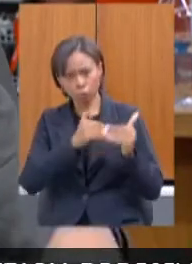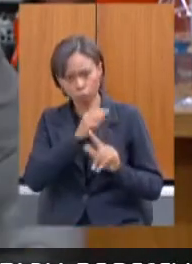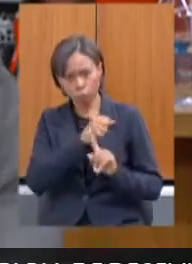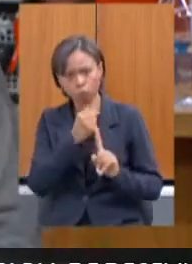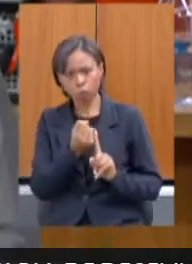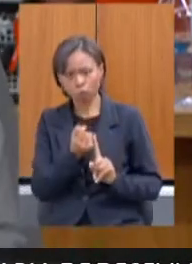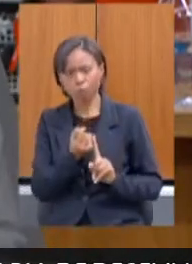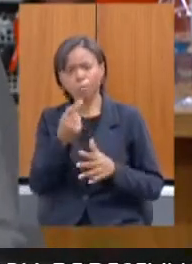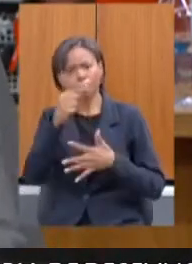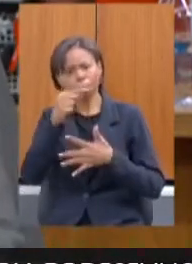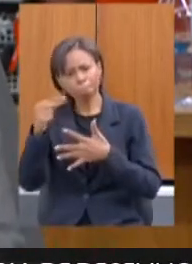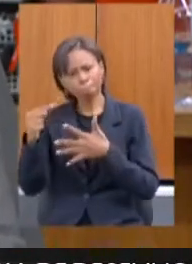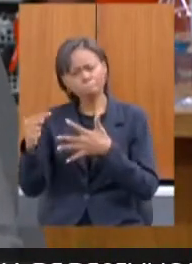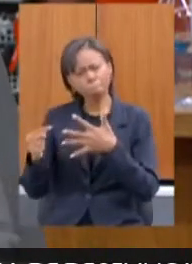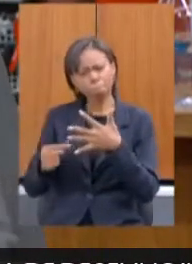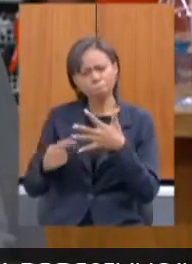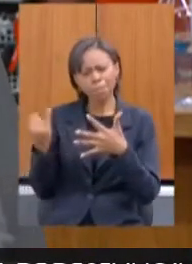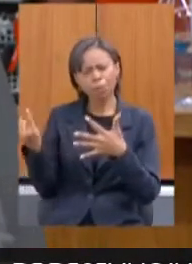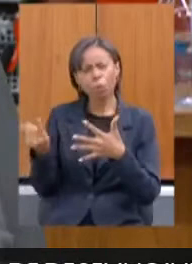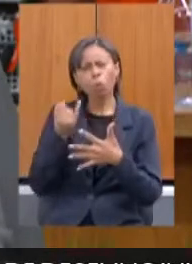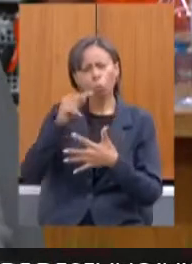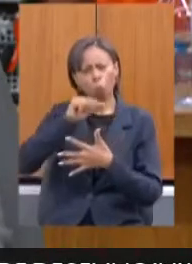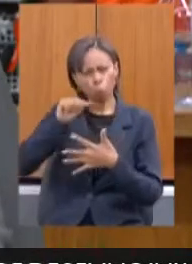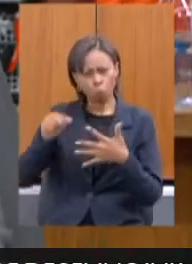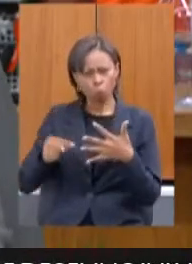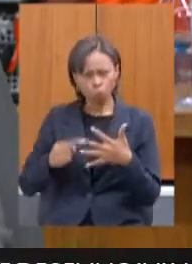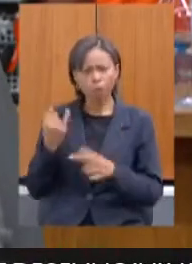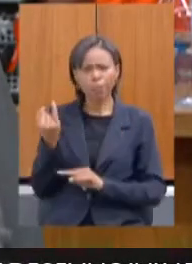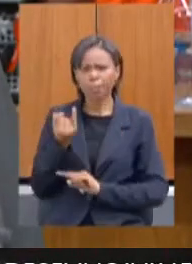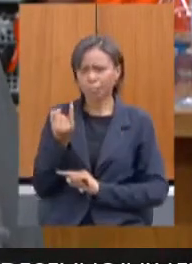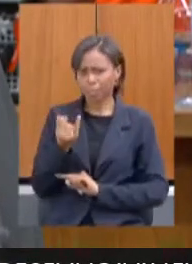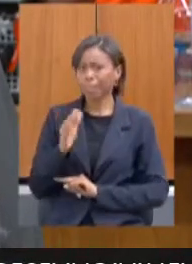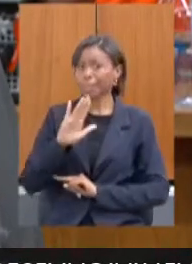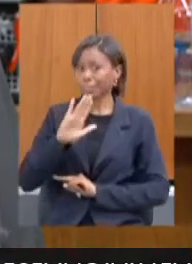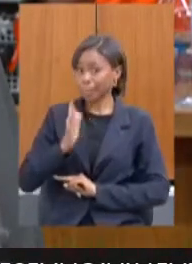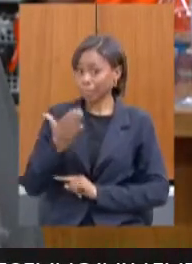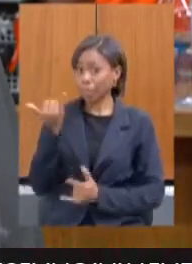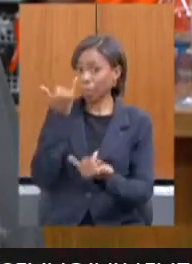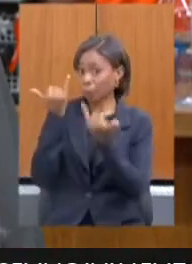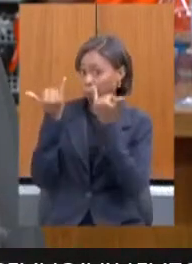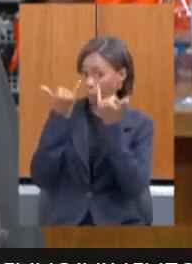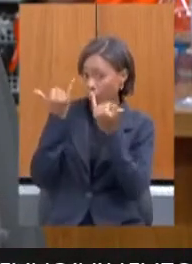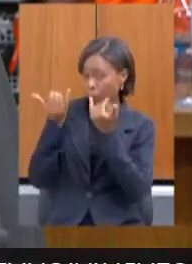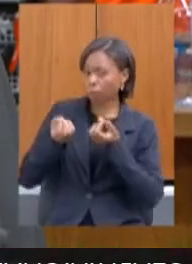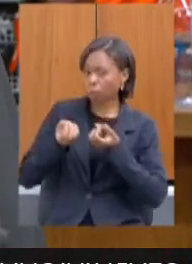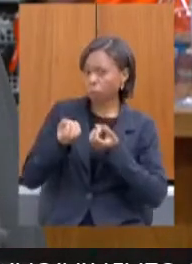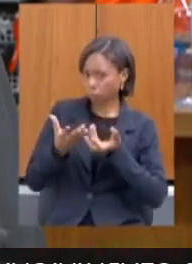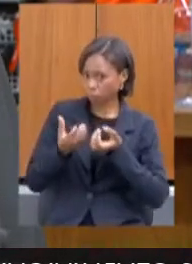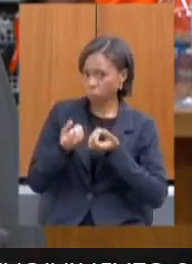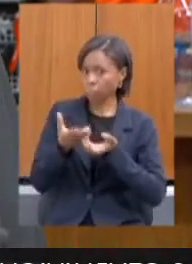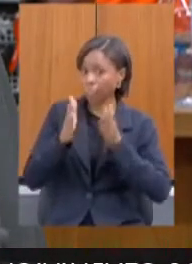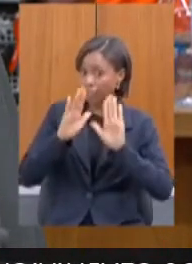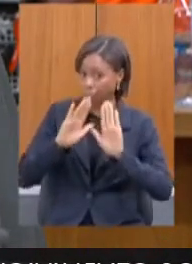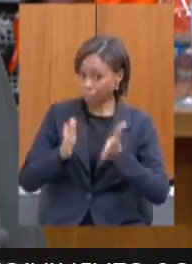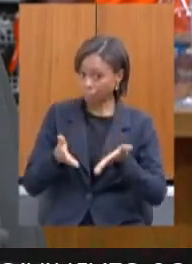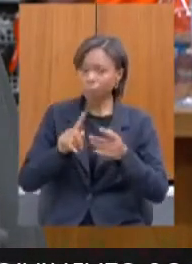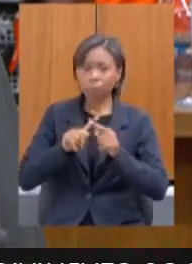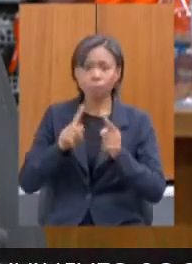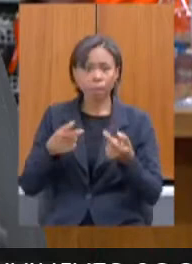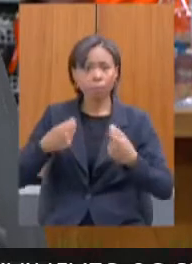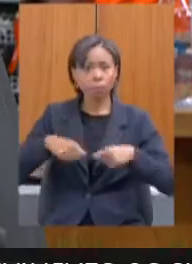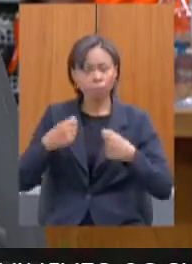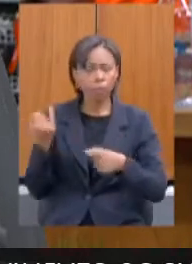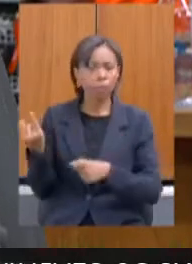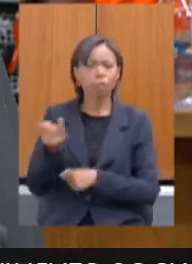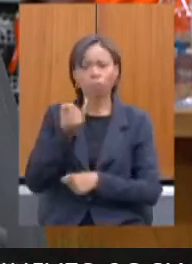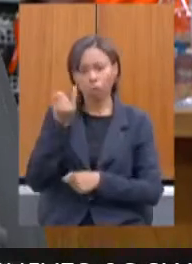importantíssimos, alguns pontos fundamentais. Alguns dados que já foram apresentados, mas eu acho que merecem todo o destaque pelo foco que